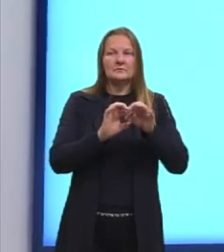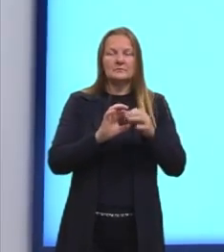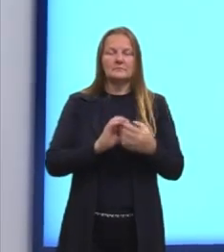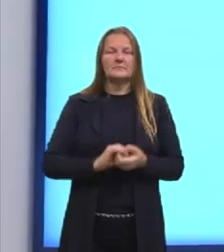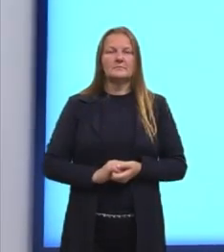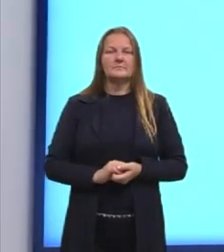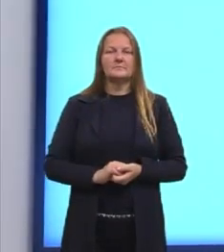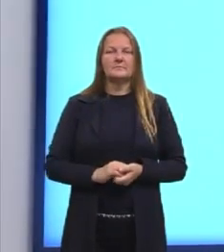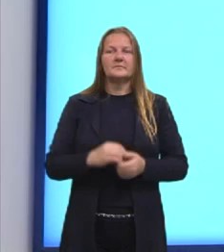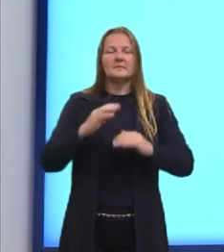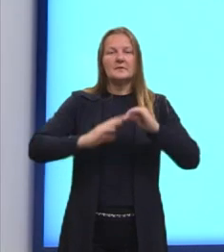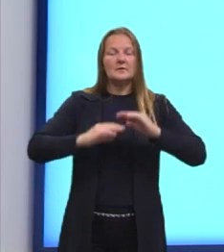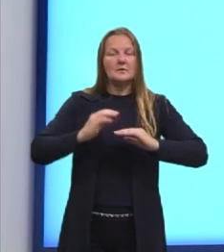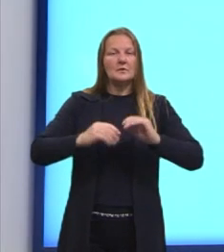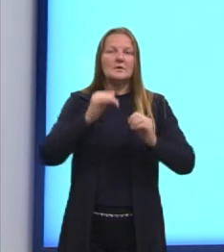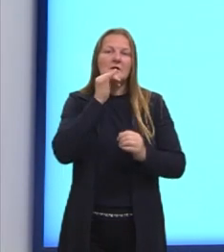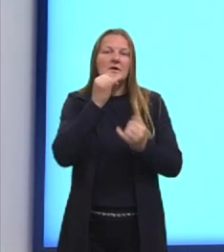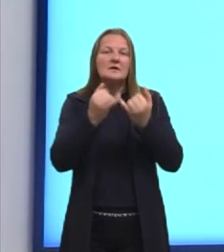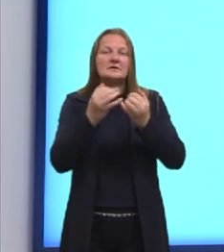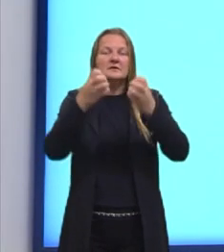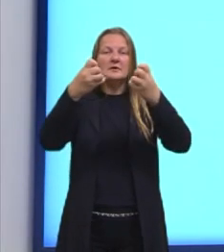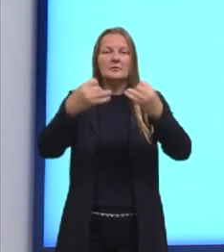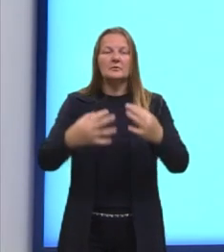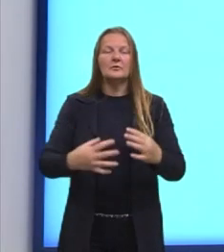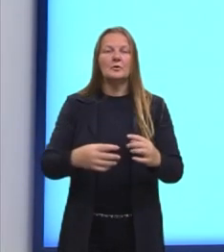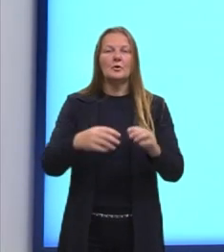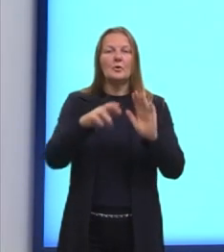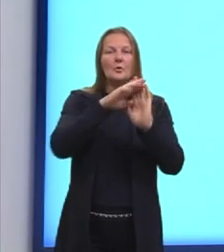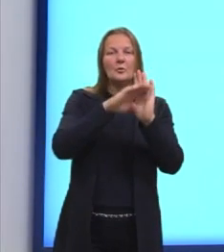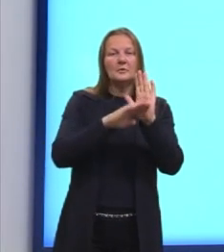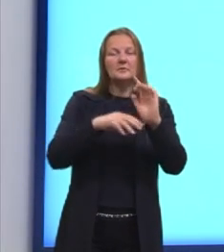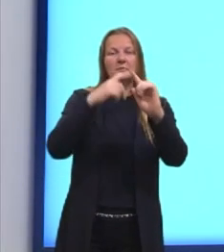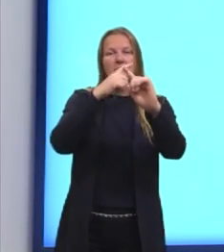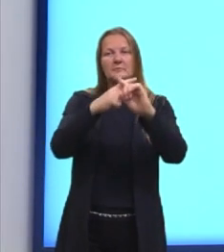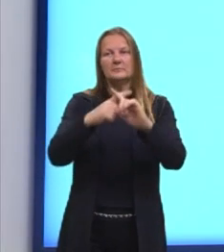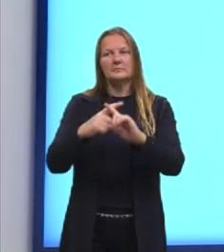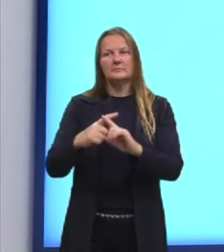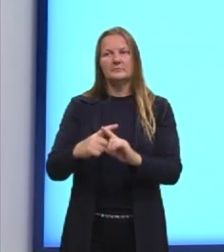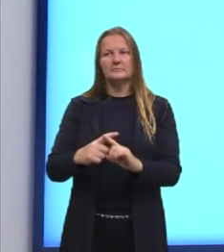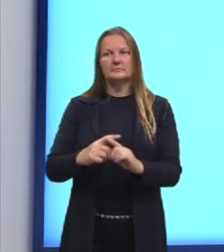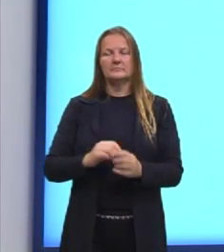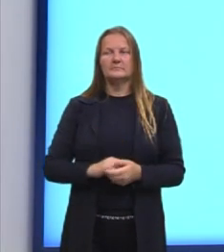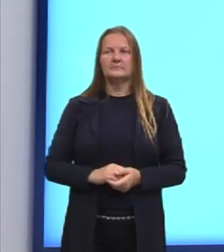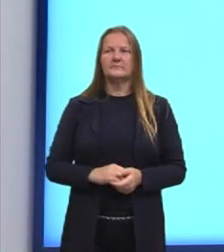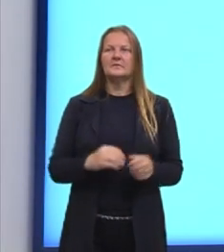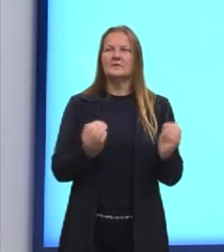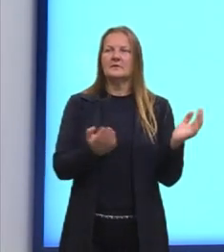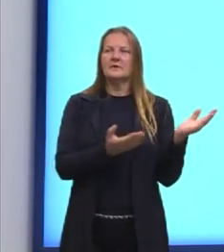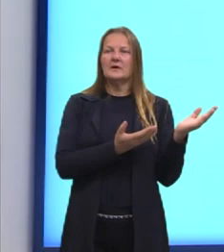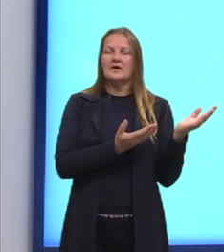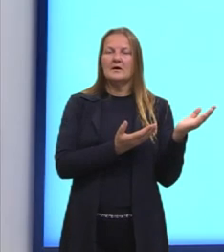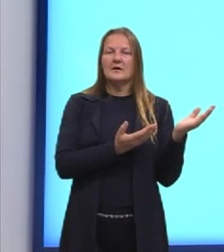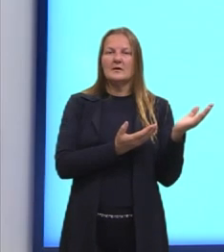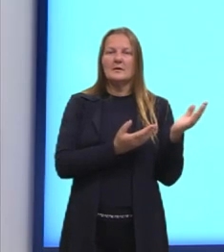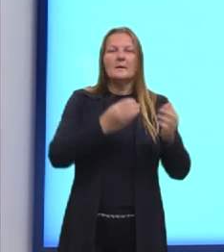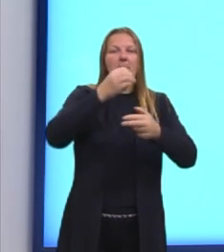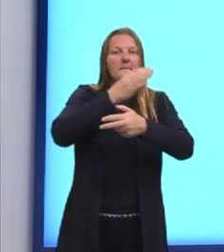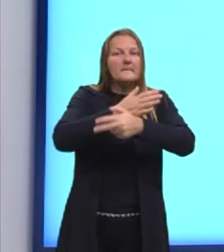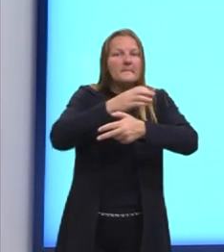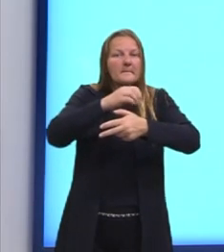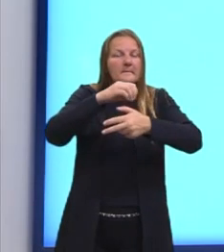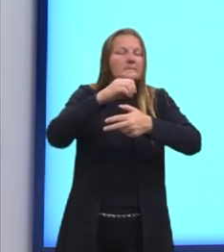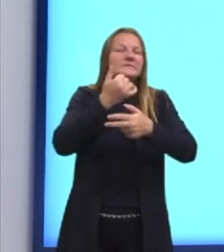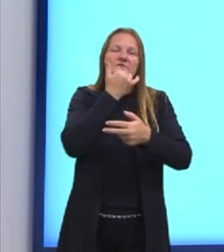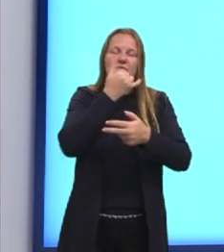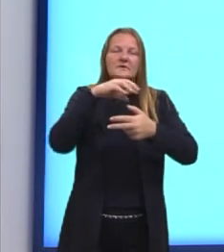mais um trabalhando com o princípio multiplicativo também. E aí, eu trouxe algumas questões para a gente praticar